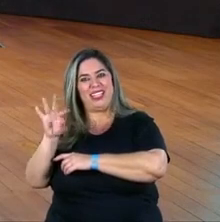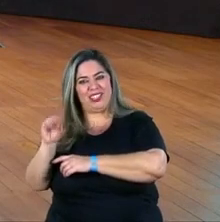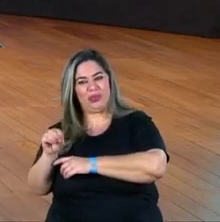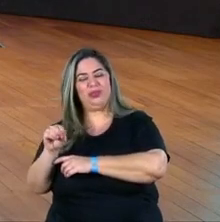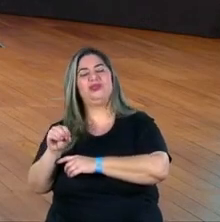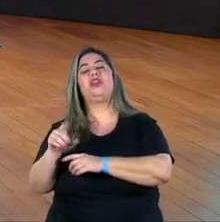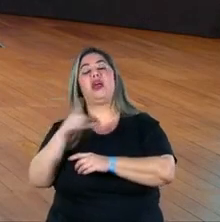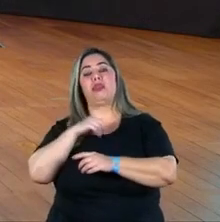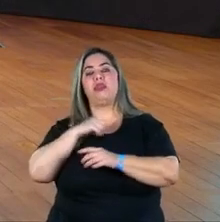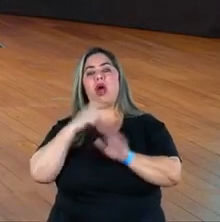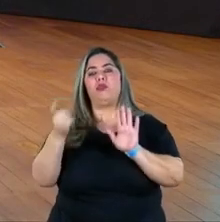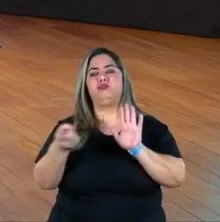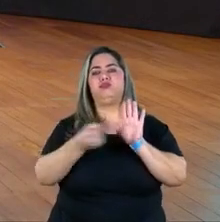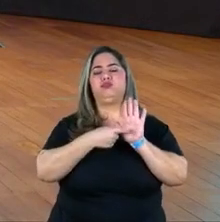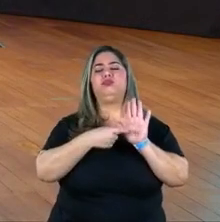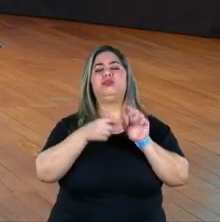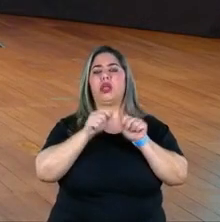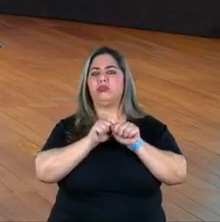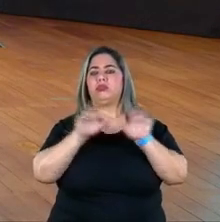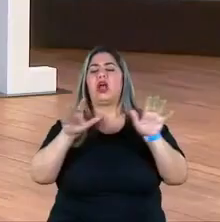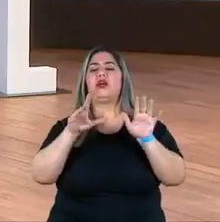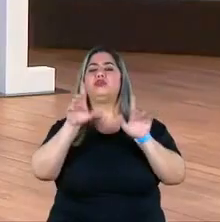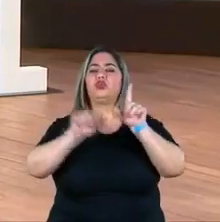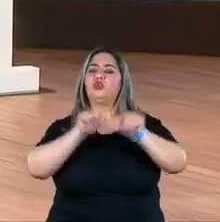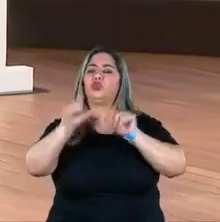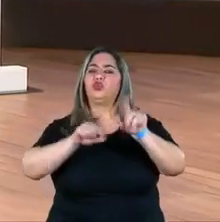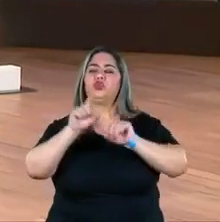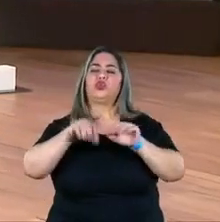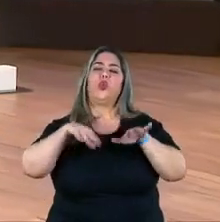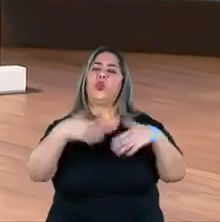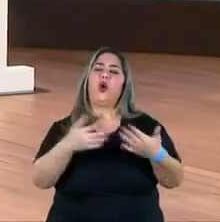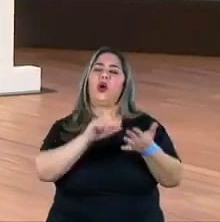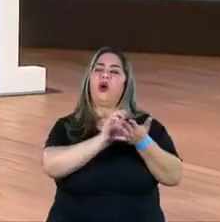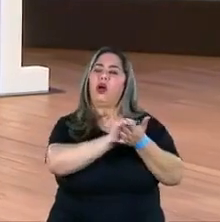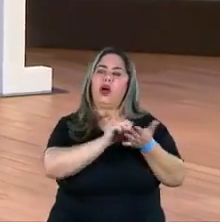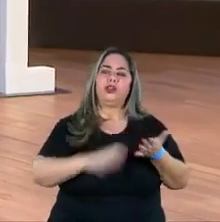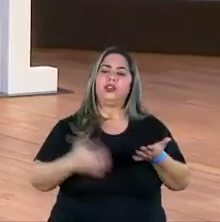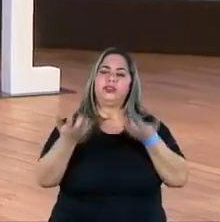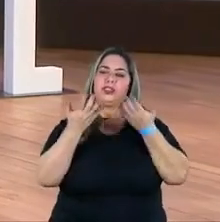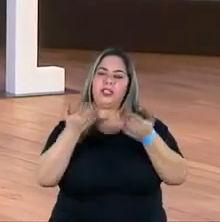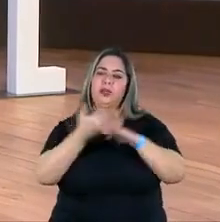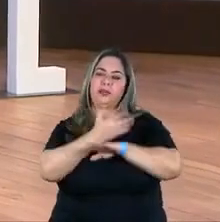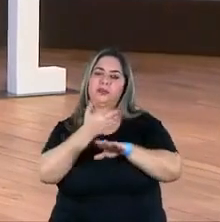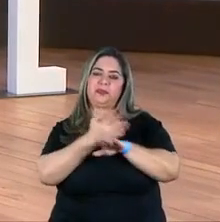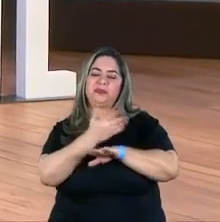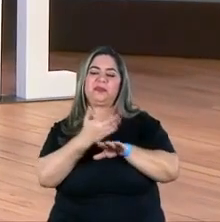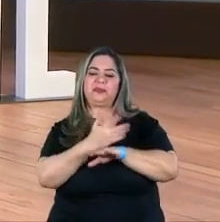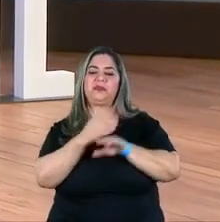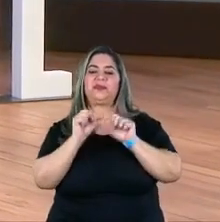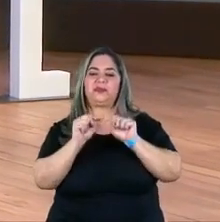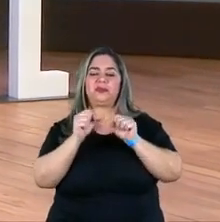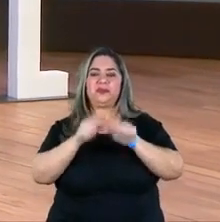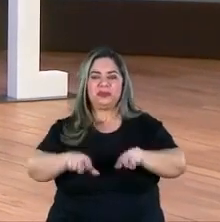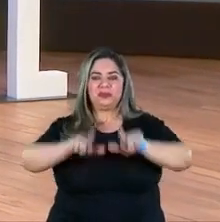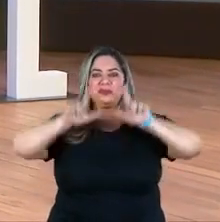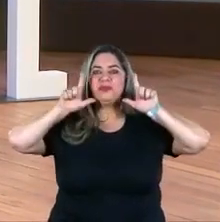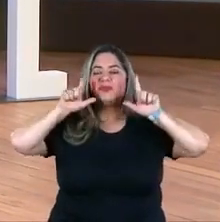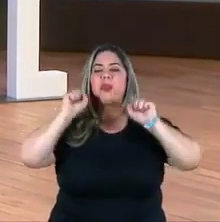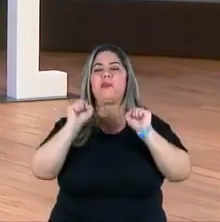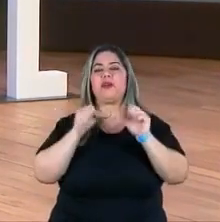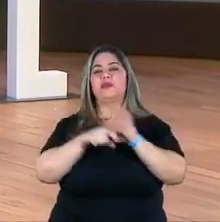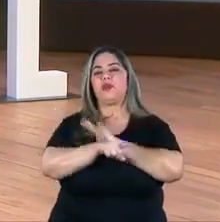Plateia virtual. Algumas atividades estão ali disponíveis e aí você pode participar dessas atividades com a gente também aqui, com o rostinho aqui, fazer